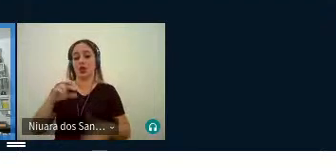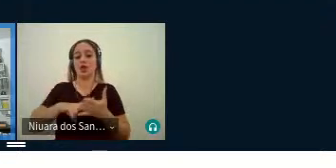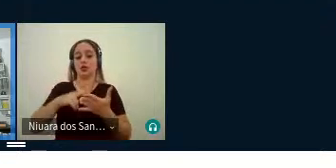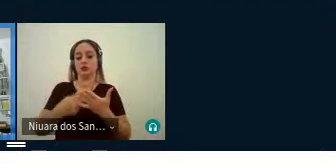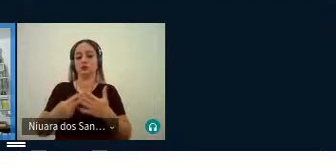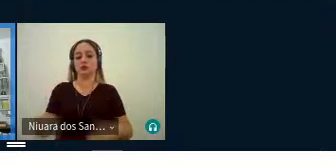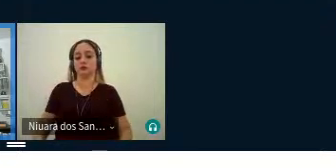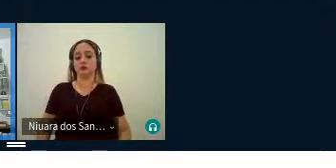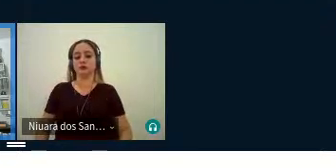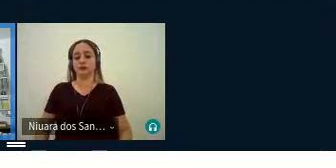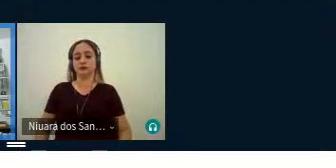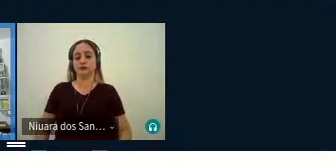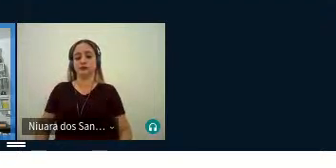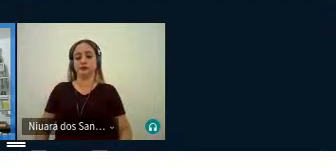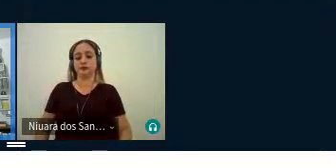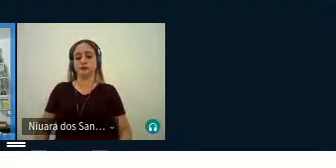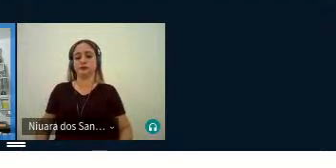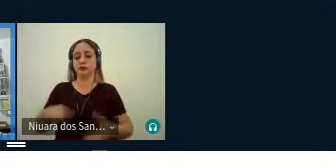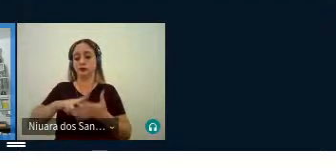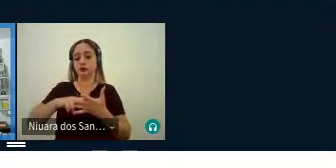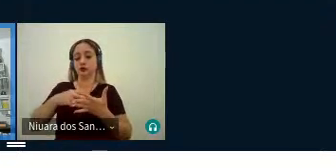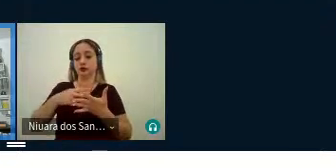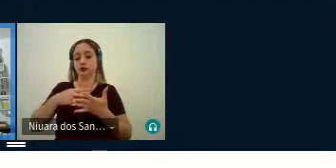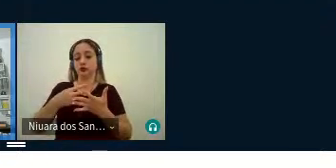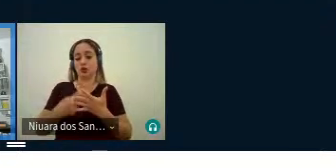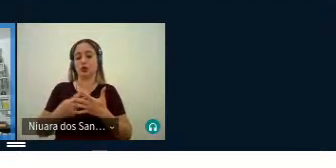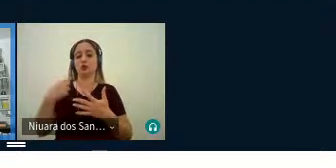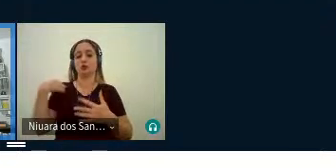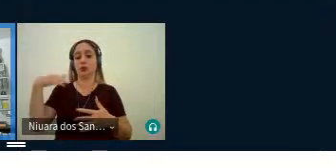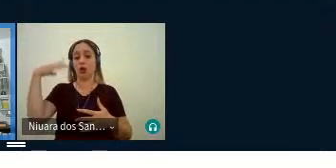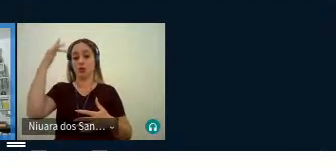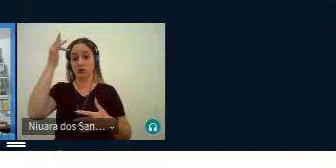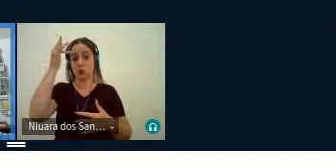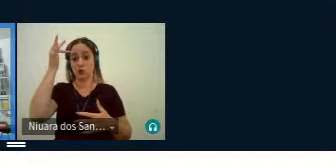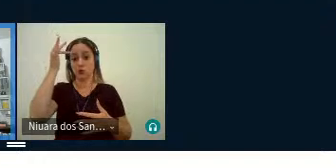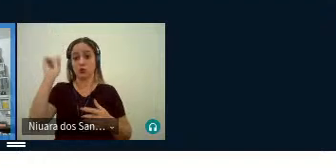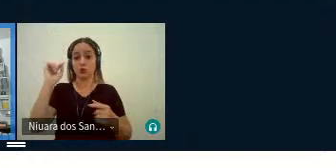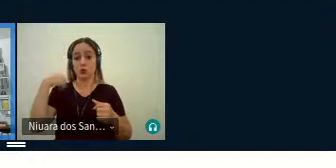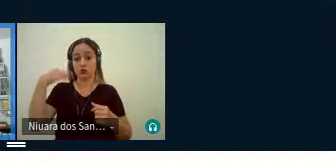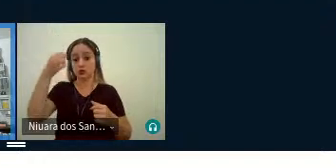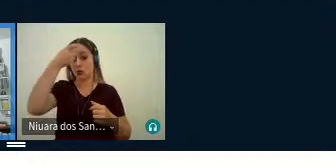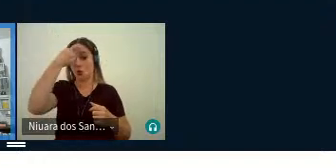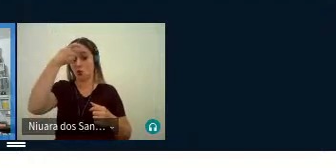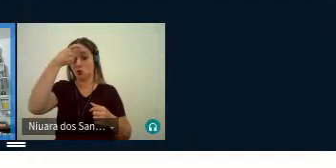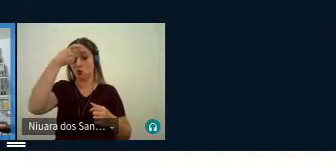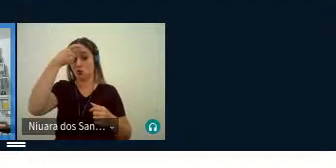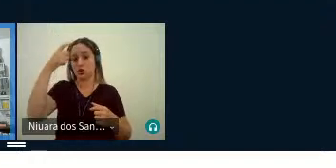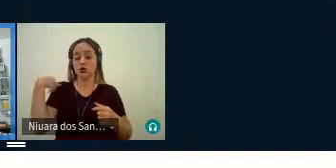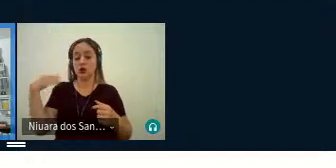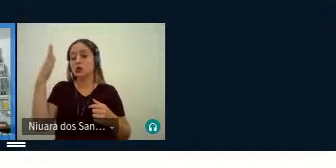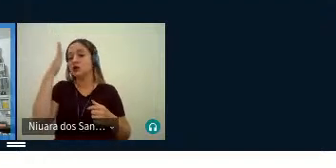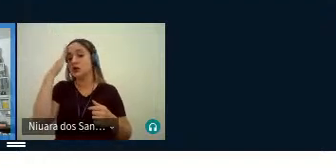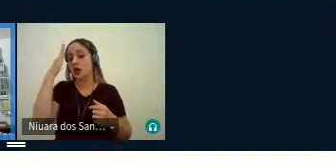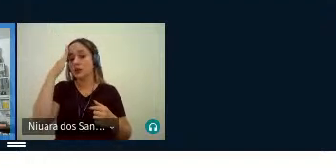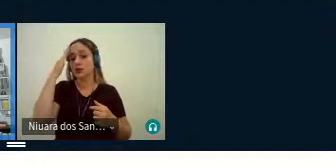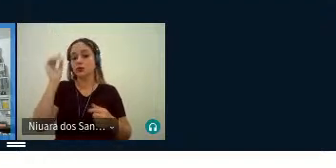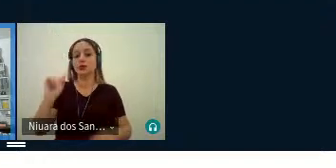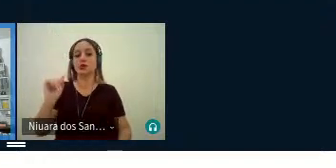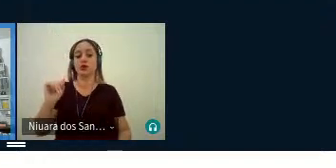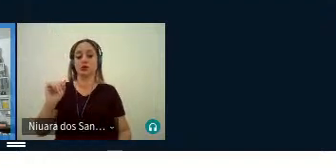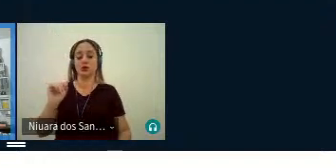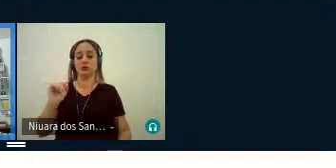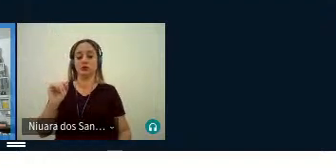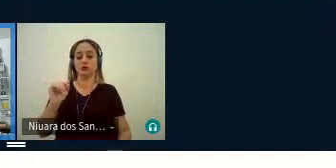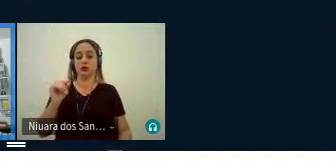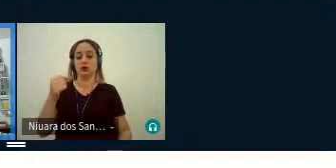e traduzir com elegância, com consciência, mantendo o que o Henrique chama de